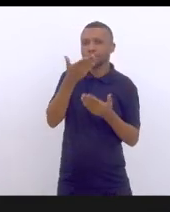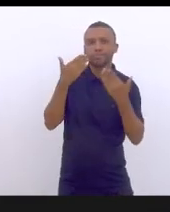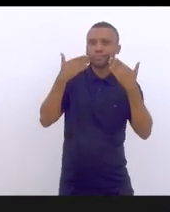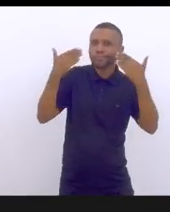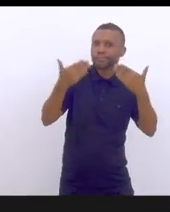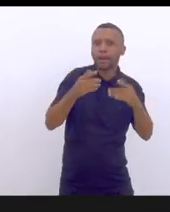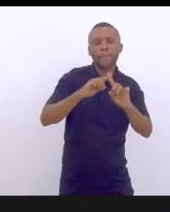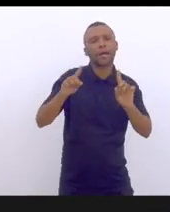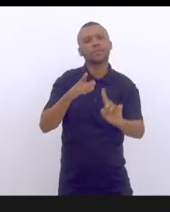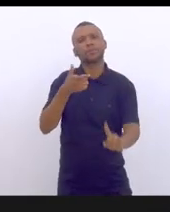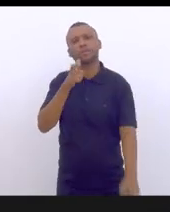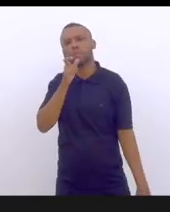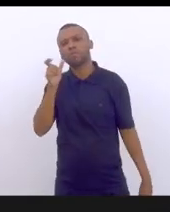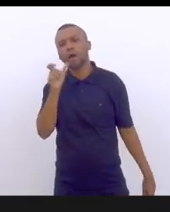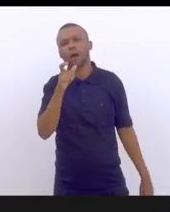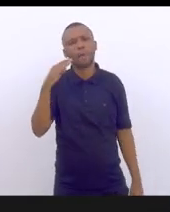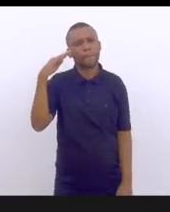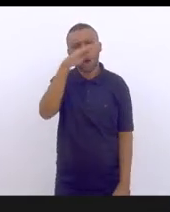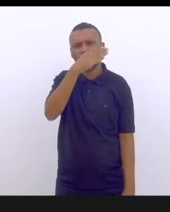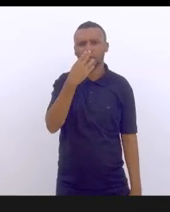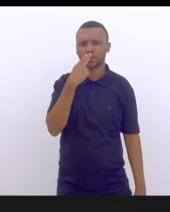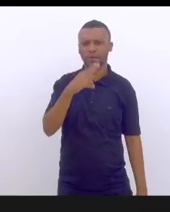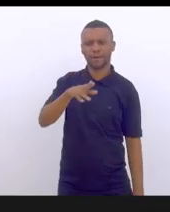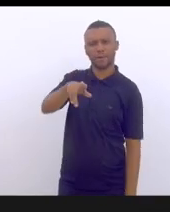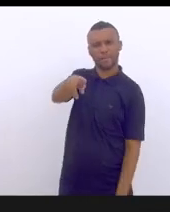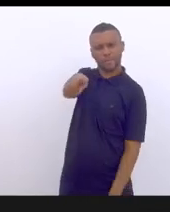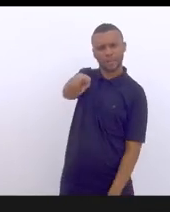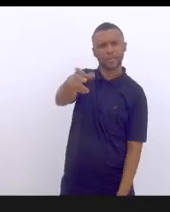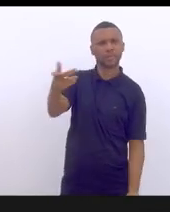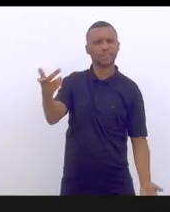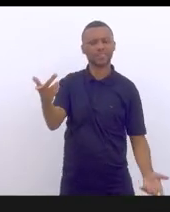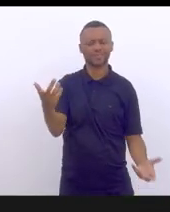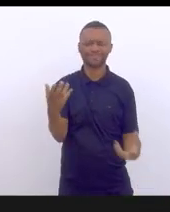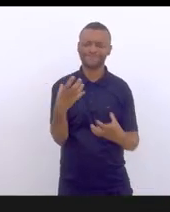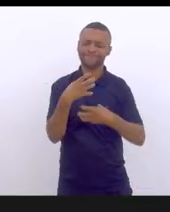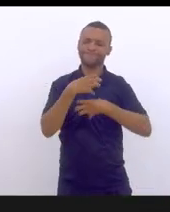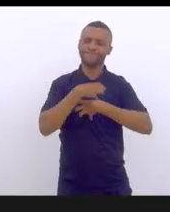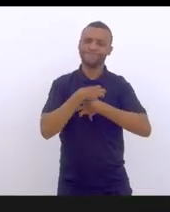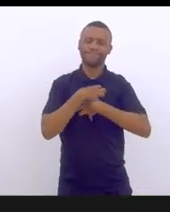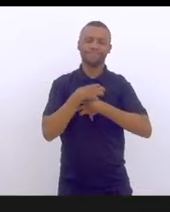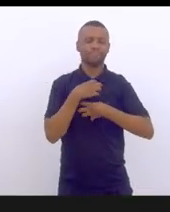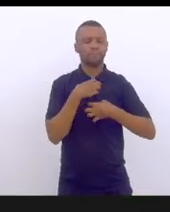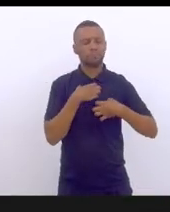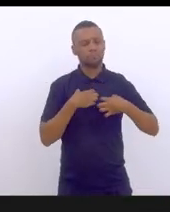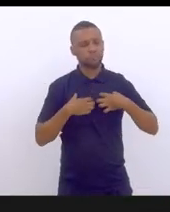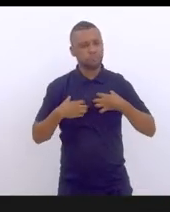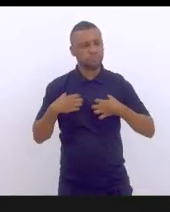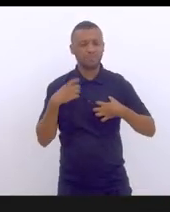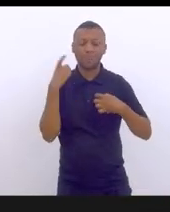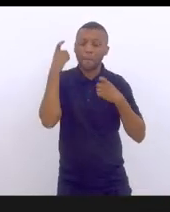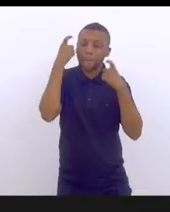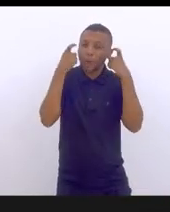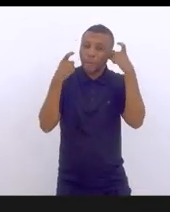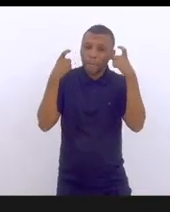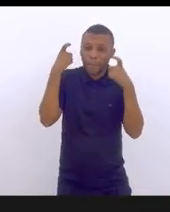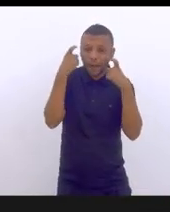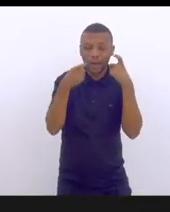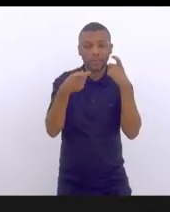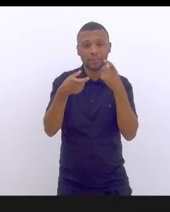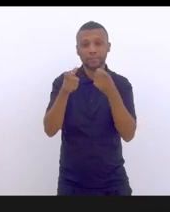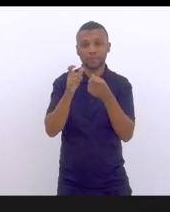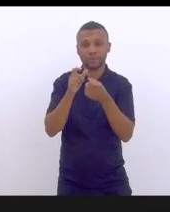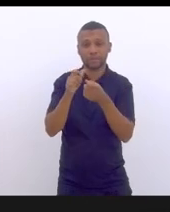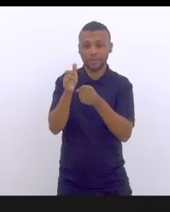chamam o presidente fascista, eu fico um pouco preocupado com esse termo